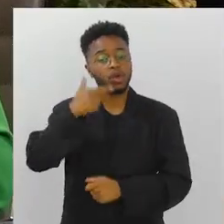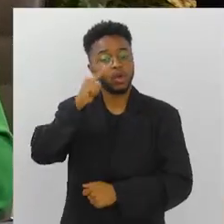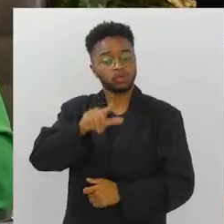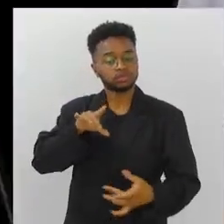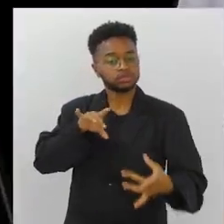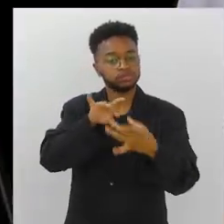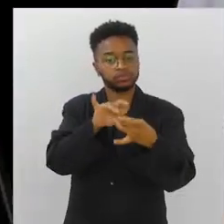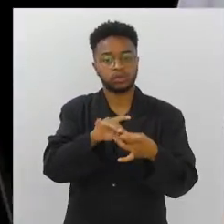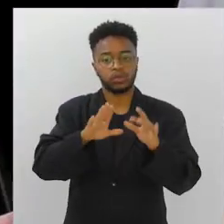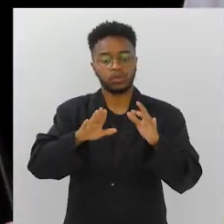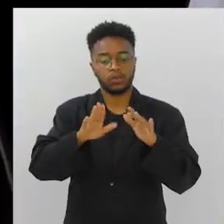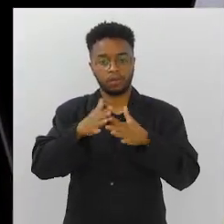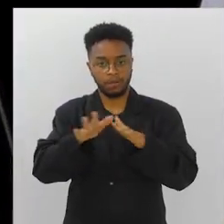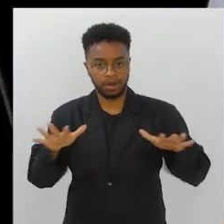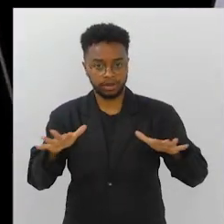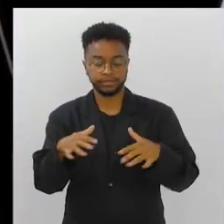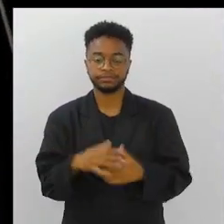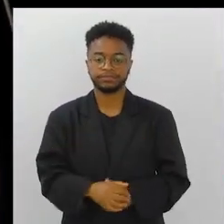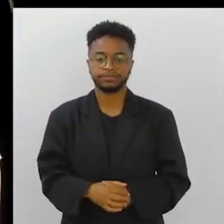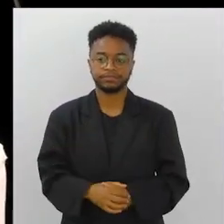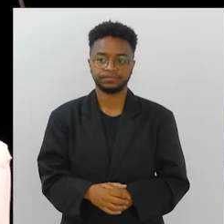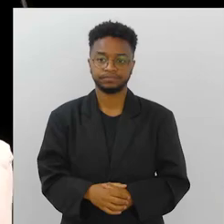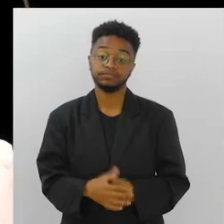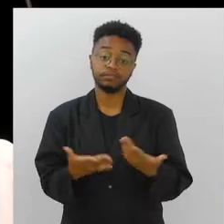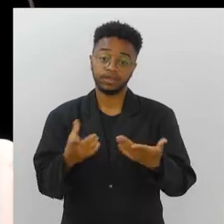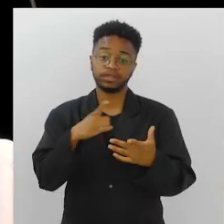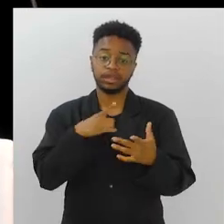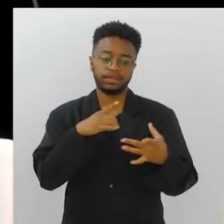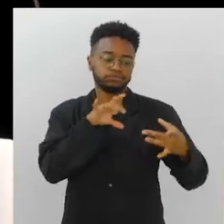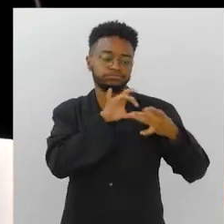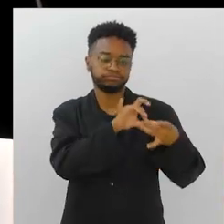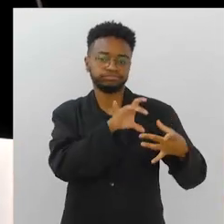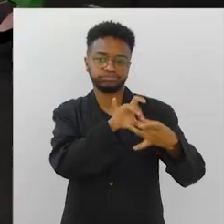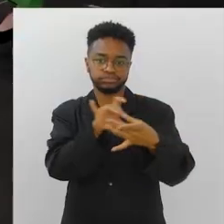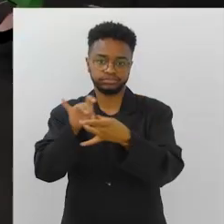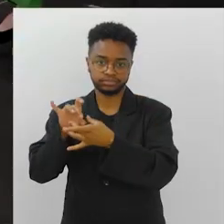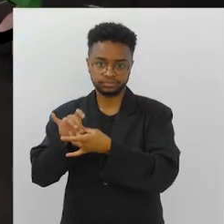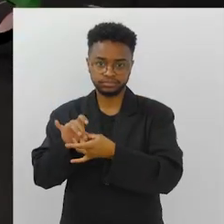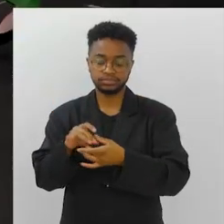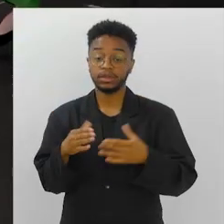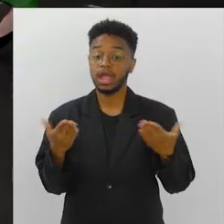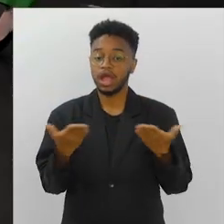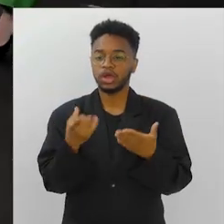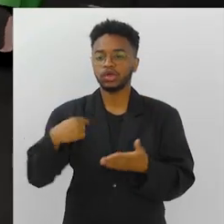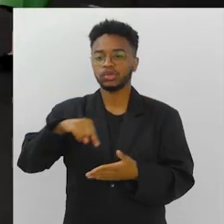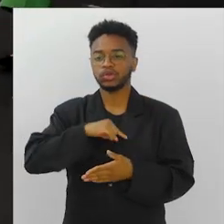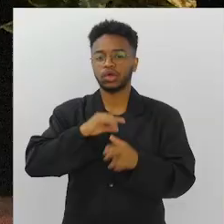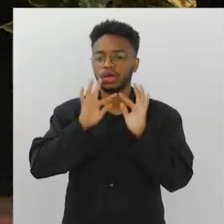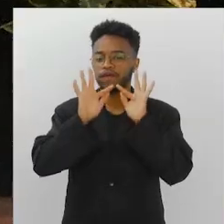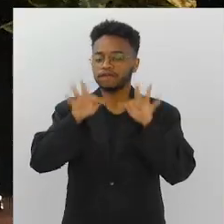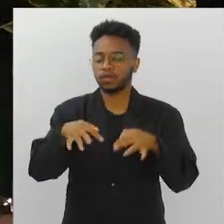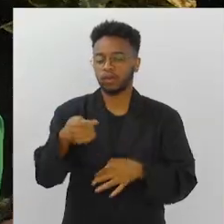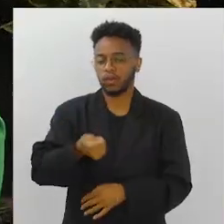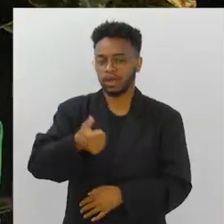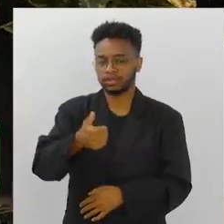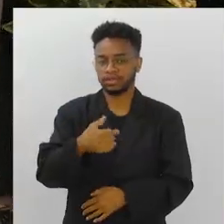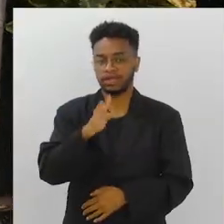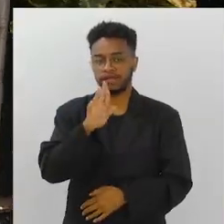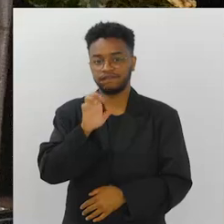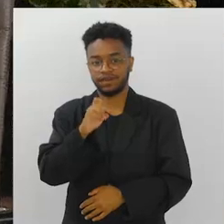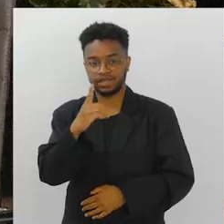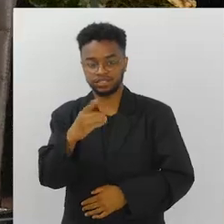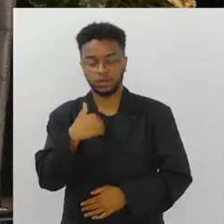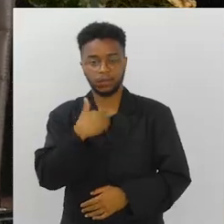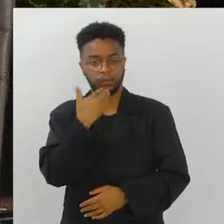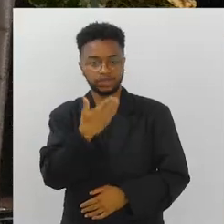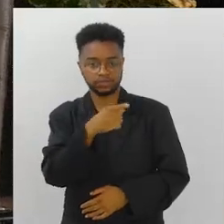obter através do Extrair no mar. Exatamente. Então, é... É uma cadeia, né? É uma cadeia. Gente, para a gente acabar... É um complexo. Fred,